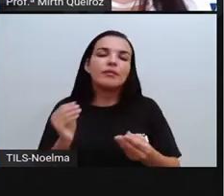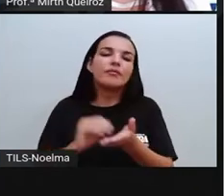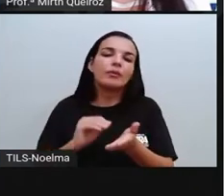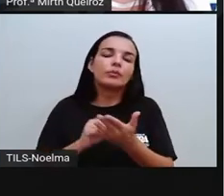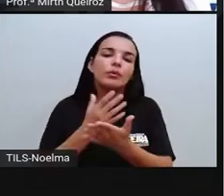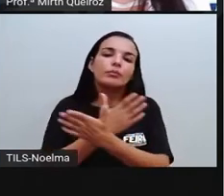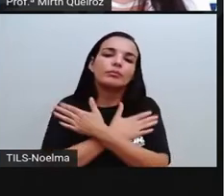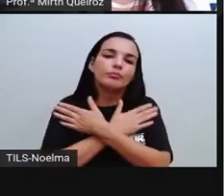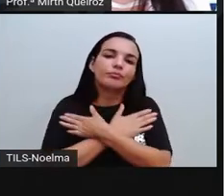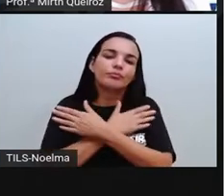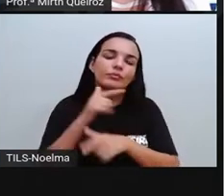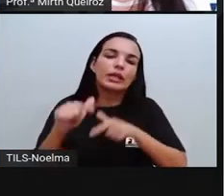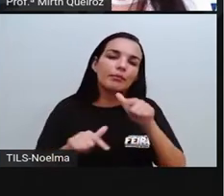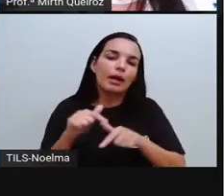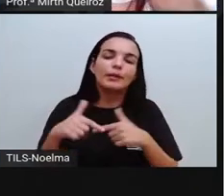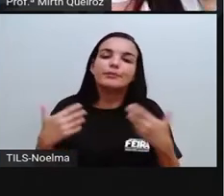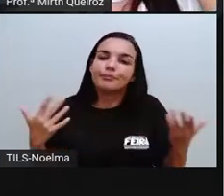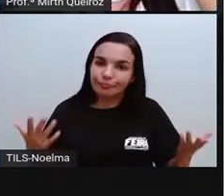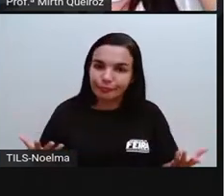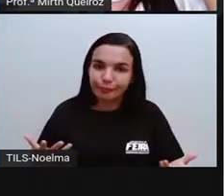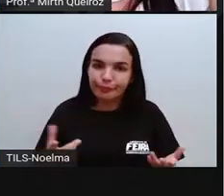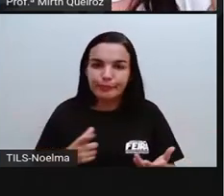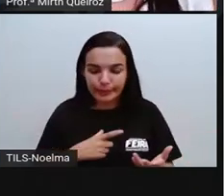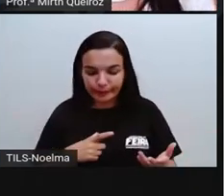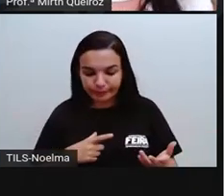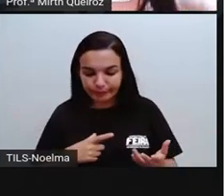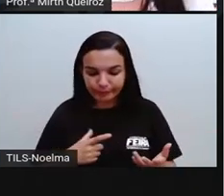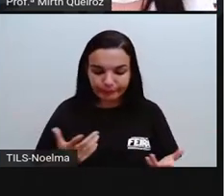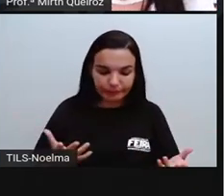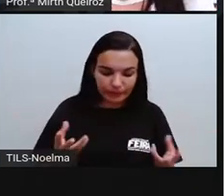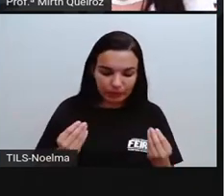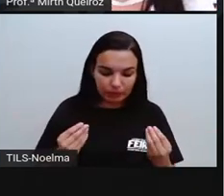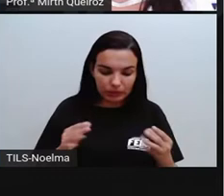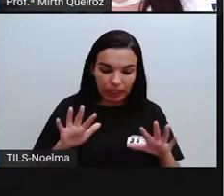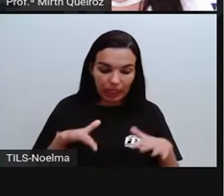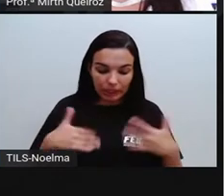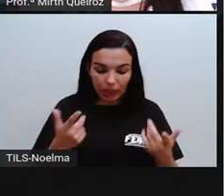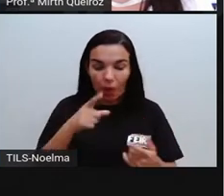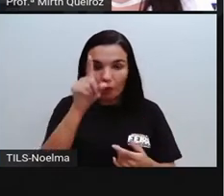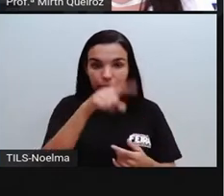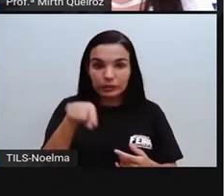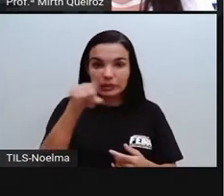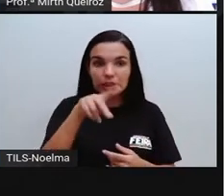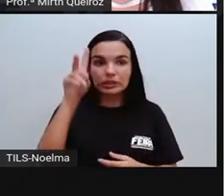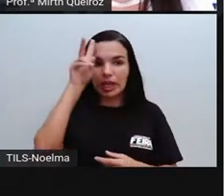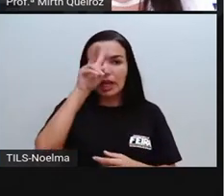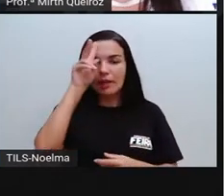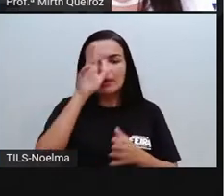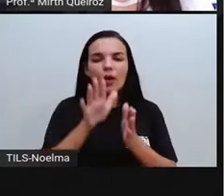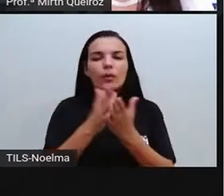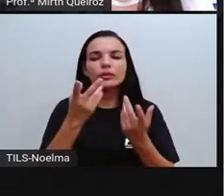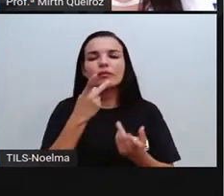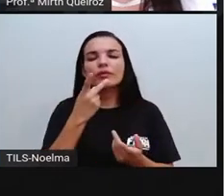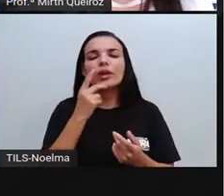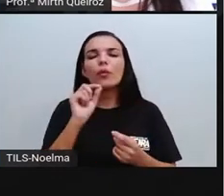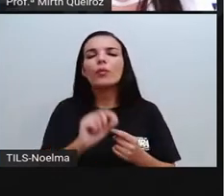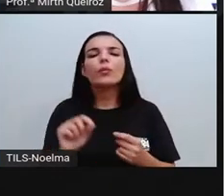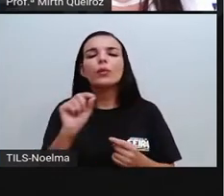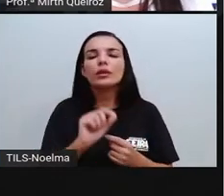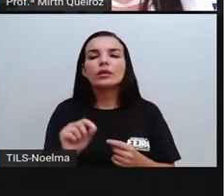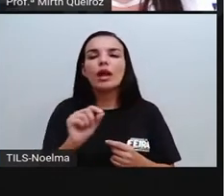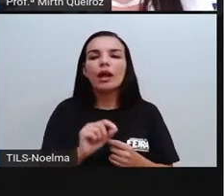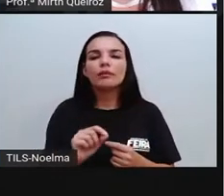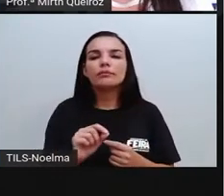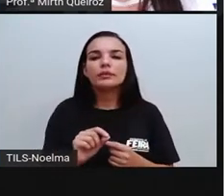as pessoas na região, né? Vocês lembram que, quando a gente falou, lá no início, sobre as migrações, as imigrações que